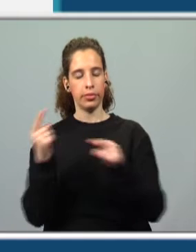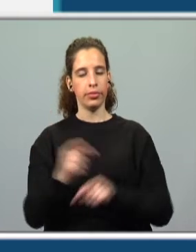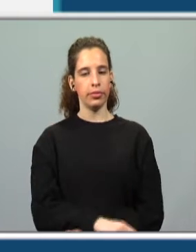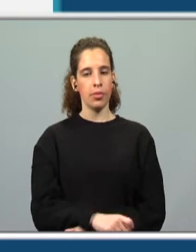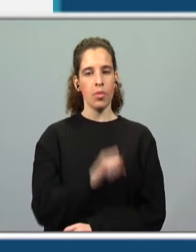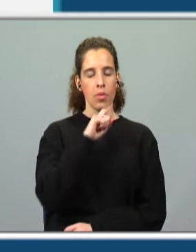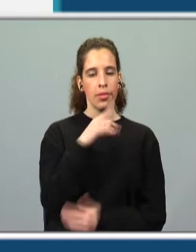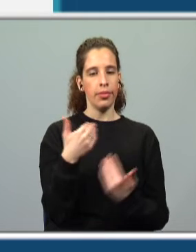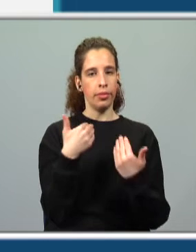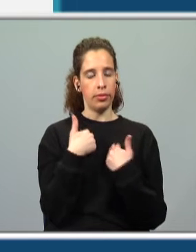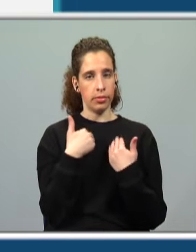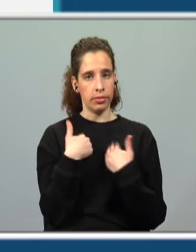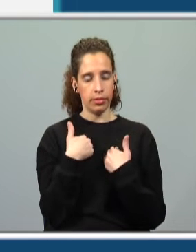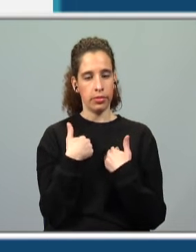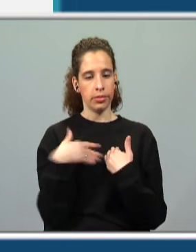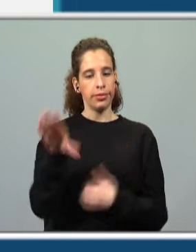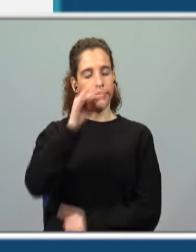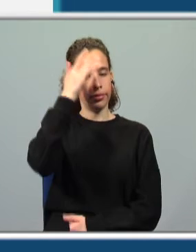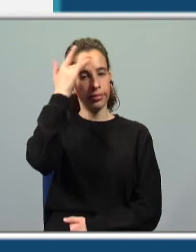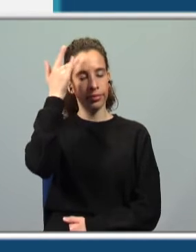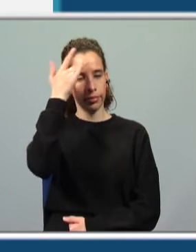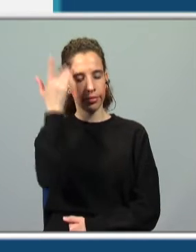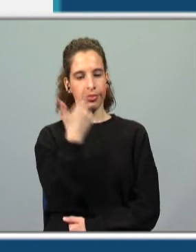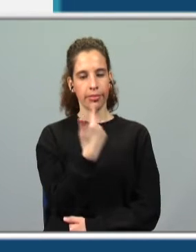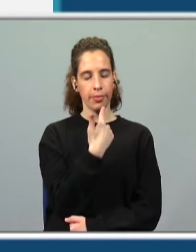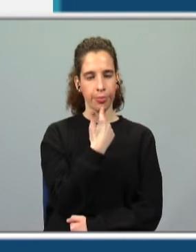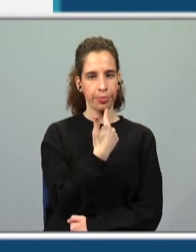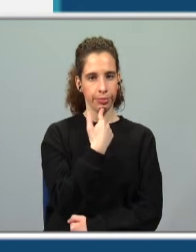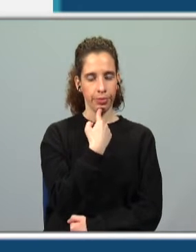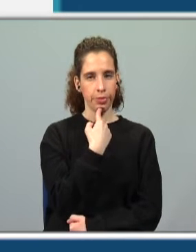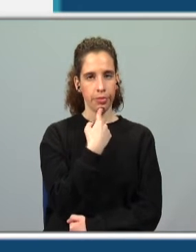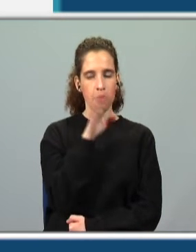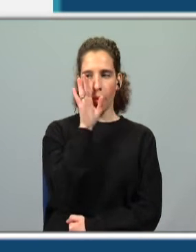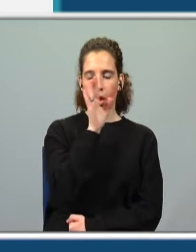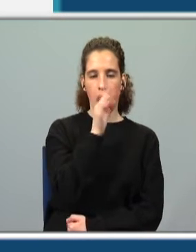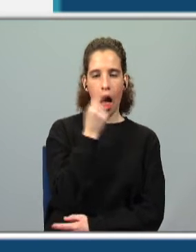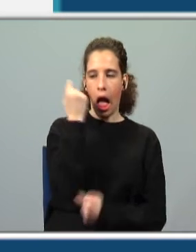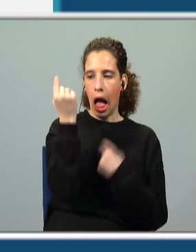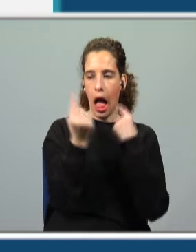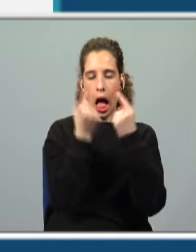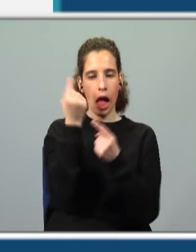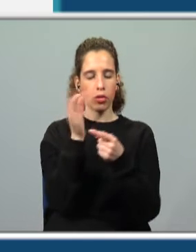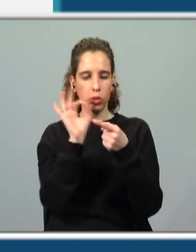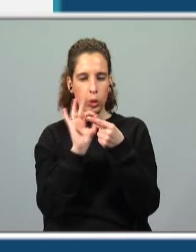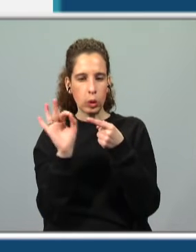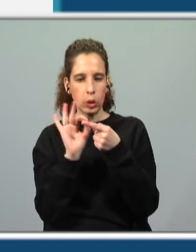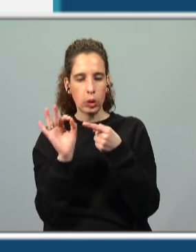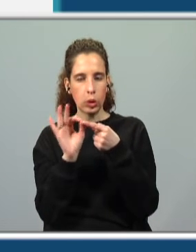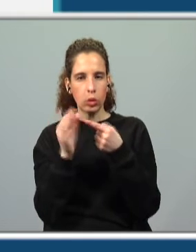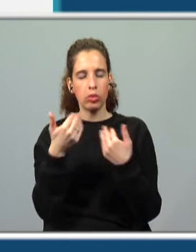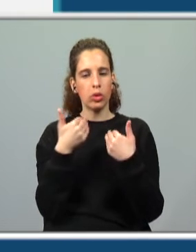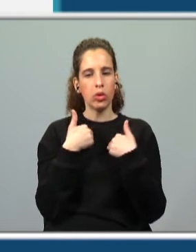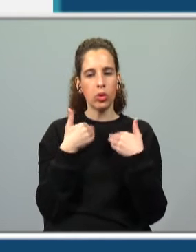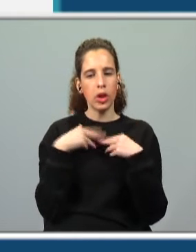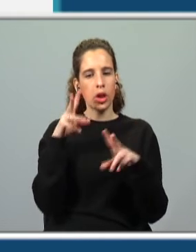nos pode ajudar, mais facilmente, a percebermos se há ali algum elemento que nos